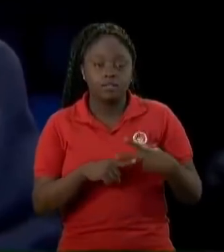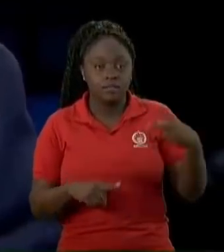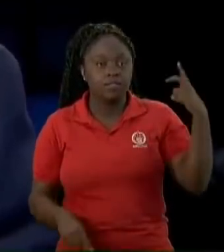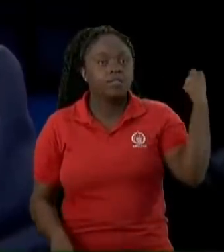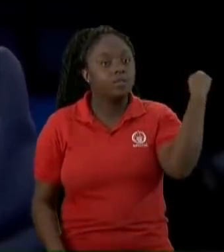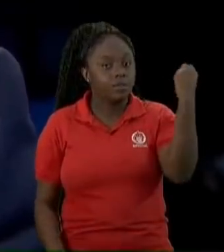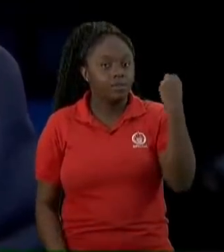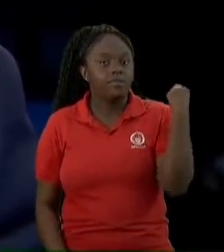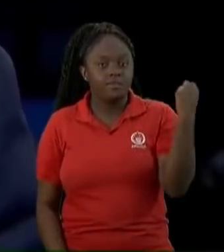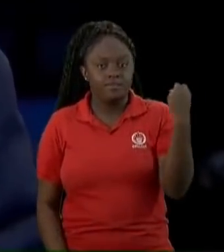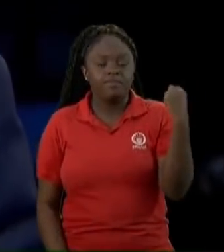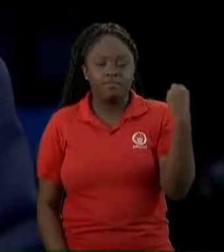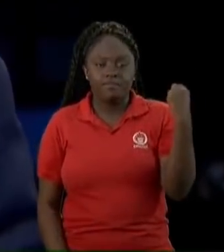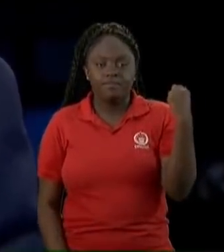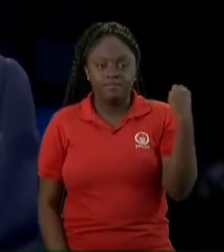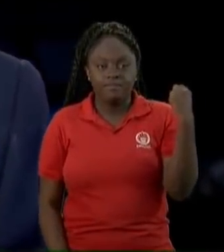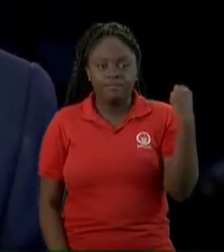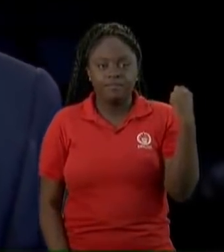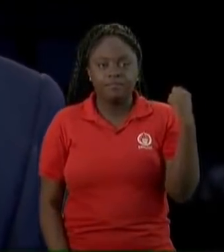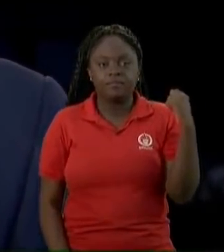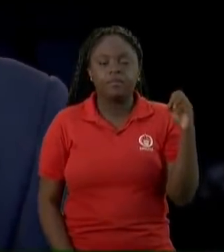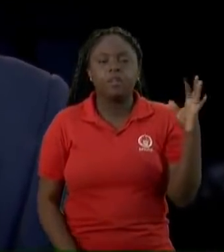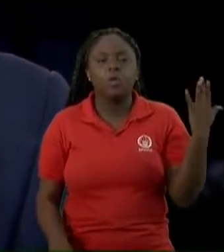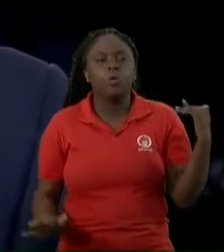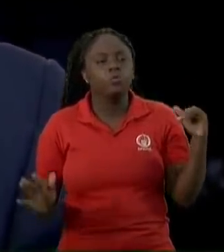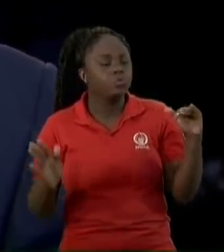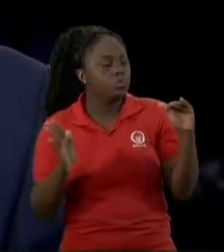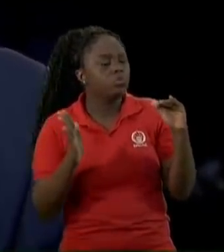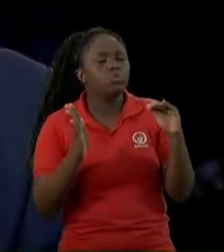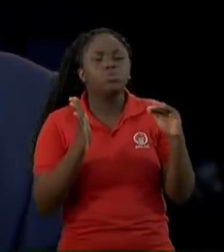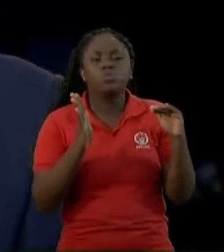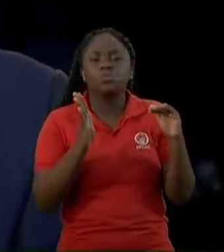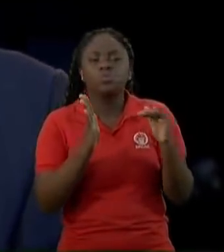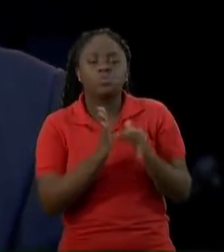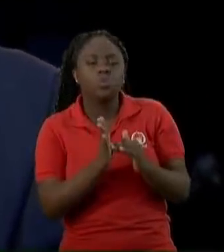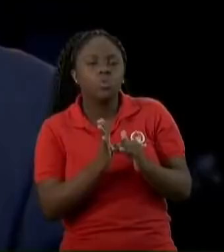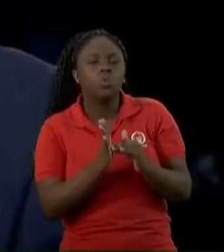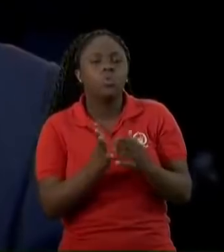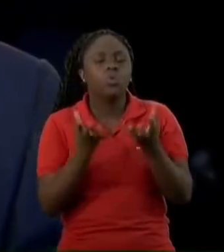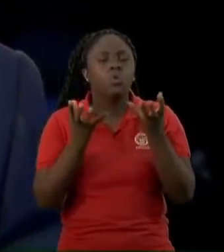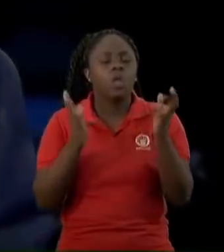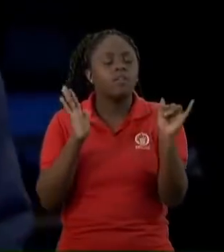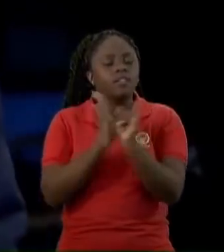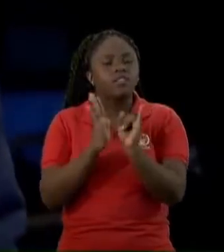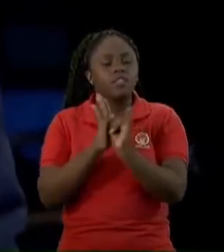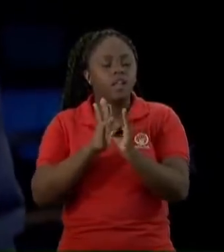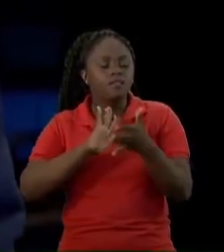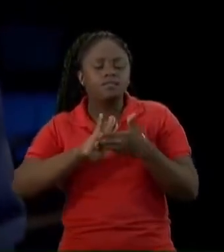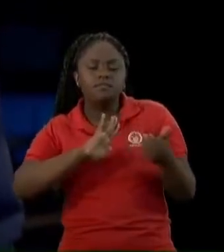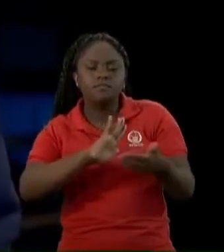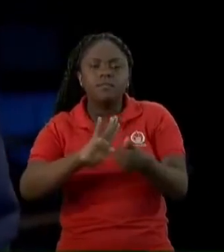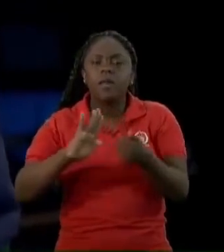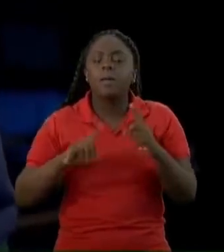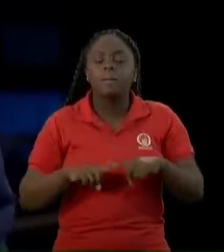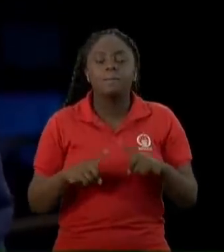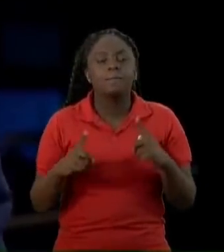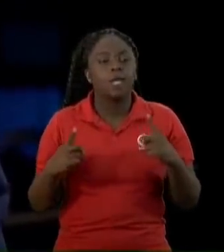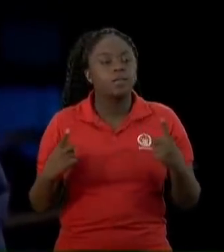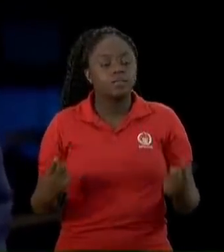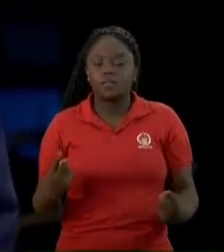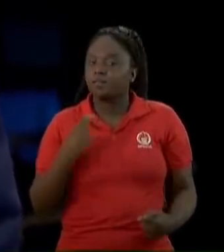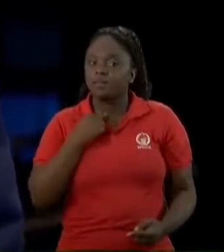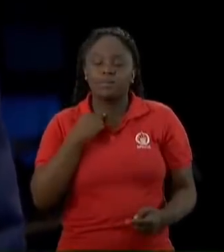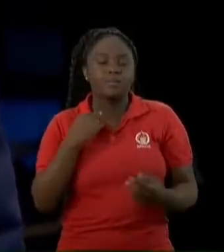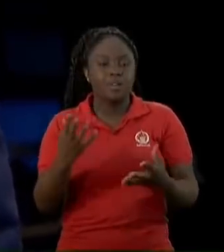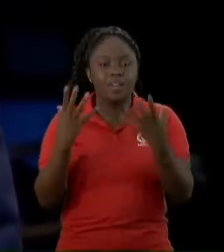vencedores Tudo que é apagar esse nome Tudo que é tirar essa identidade de nós Mas nós não podemos aceitar a